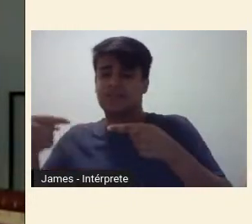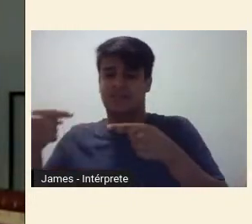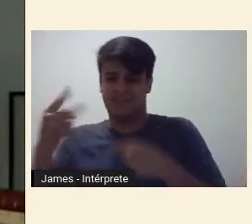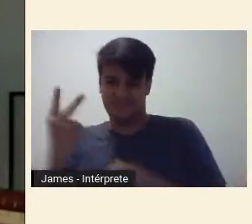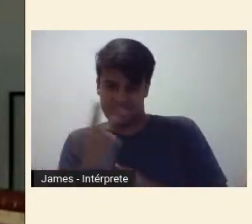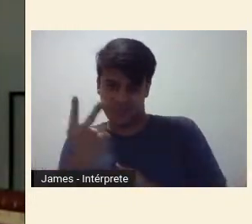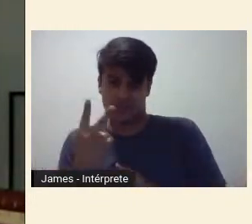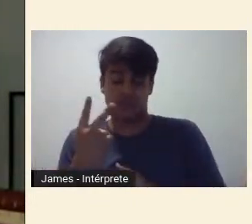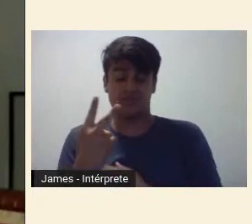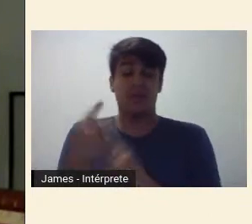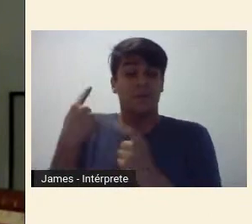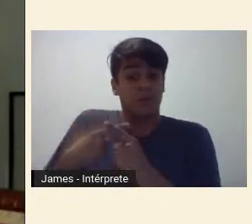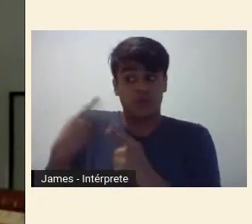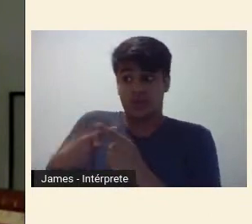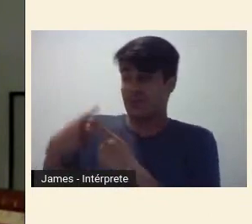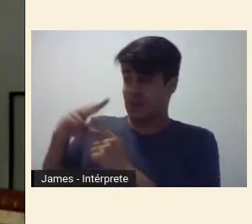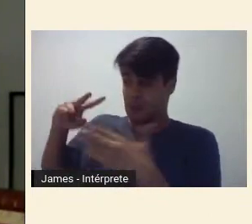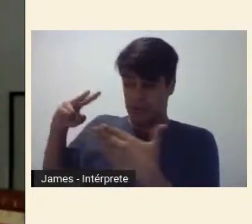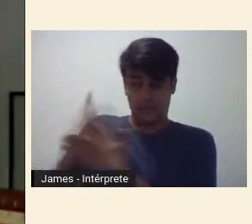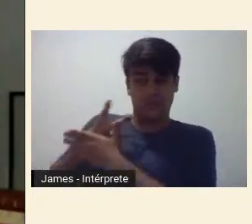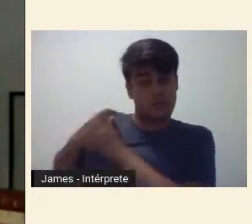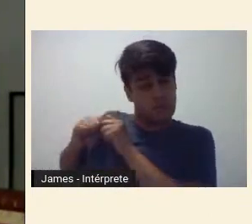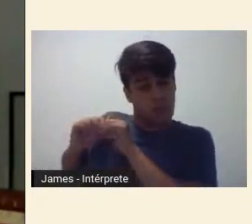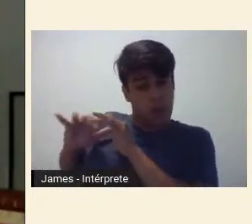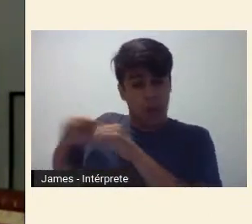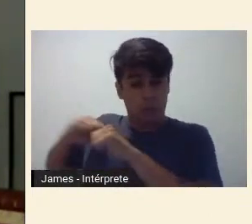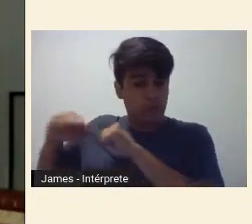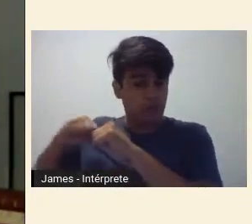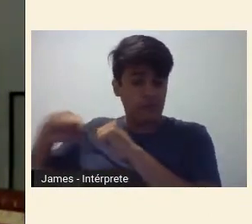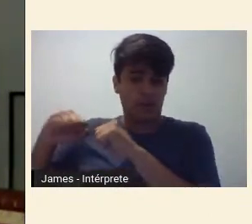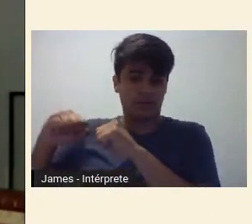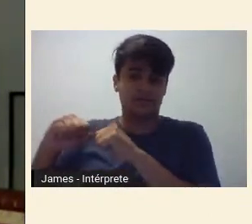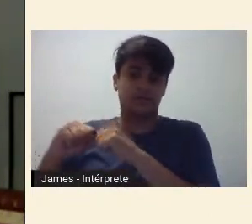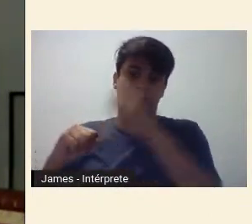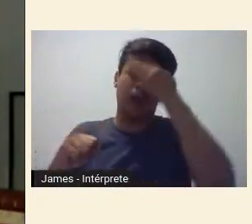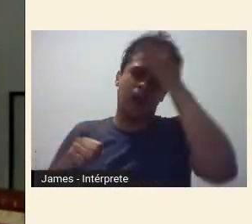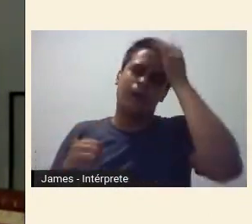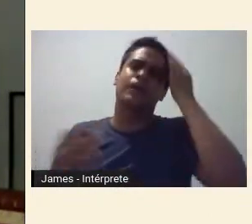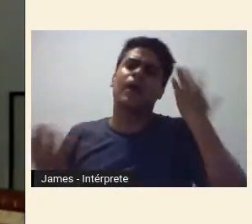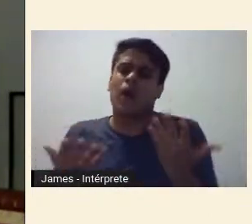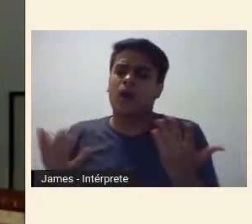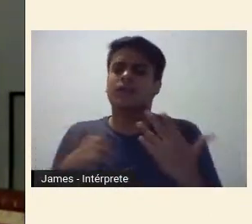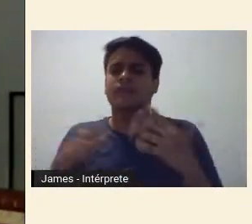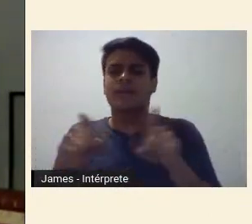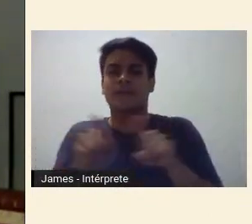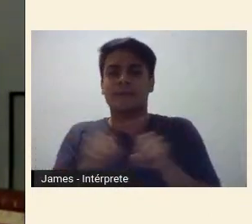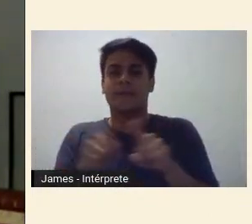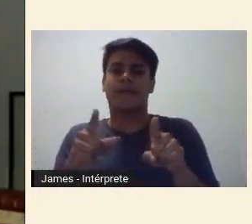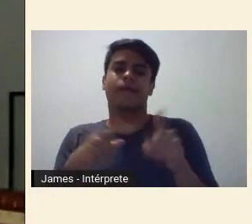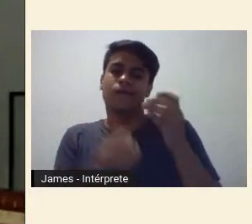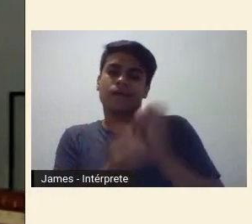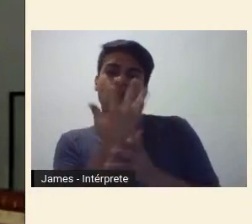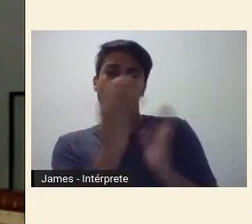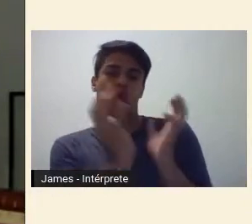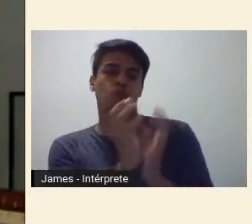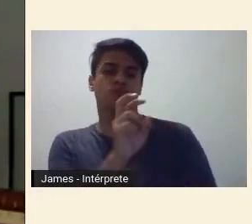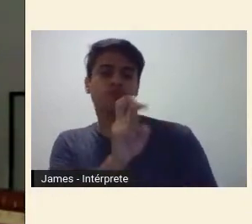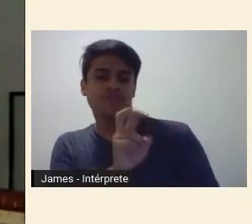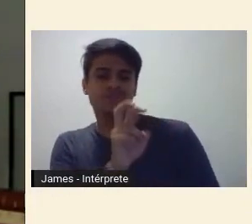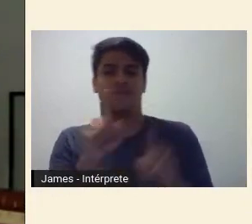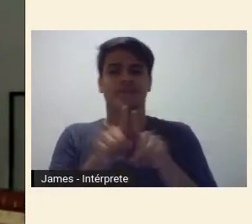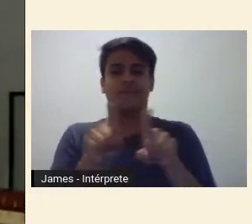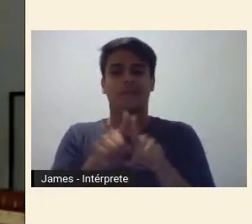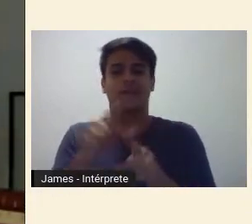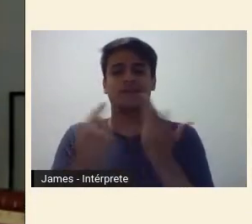referimos a uma origem do grupo modernista em 1917, e aqui eu faço referência à formação do Grupo dos Cinco a partir da exposição de Vita Malfatti.